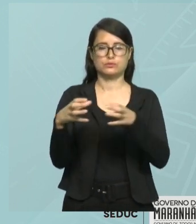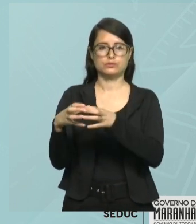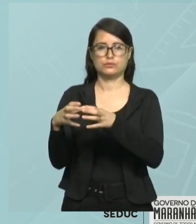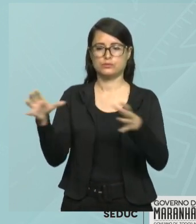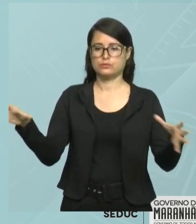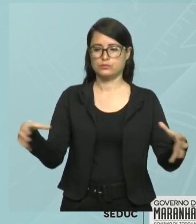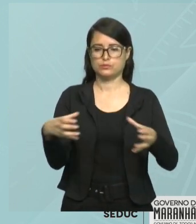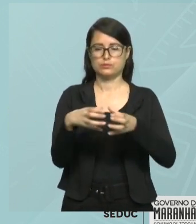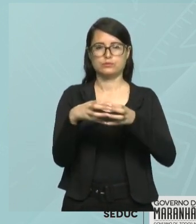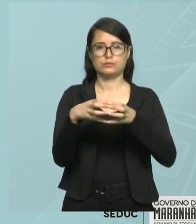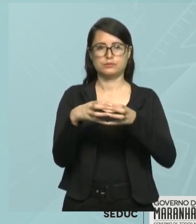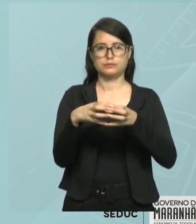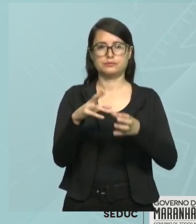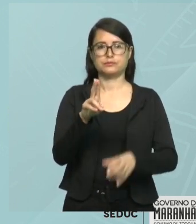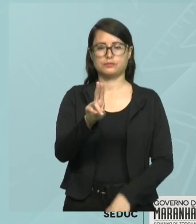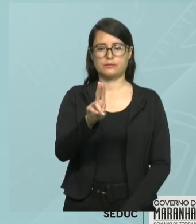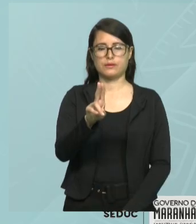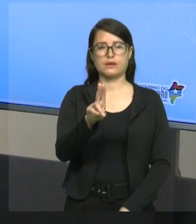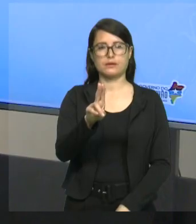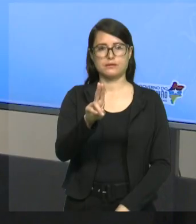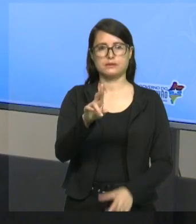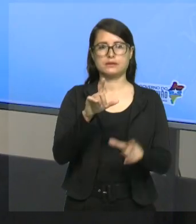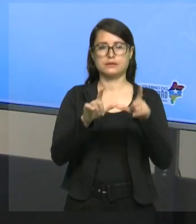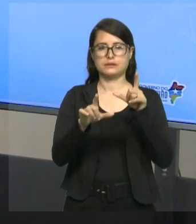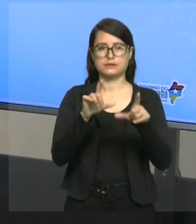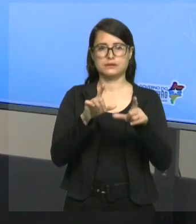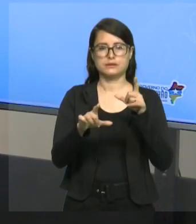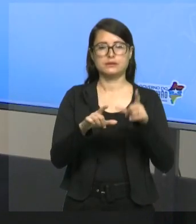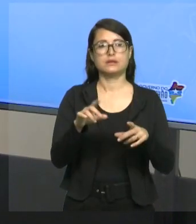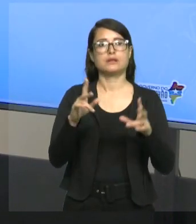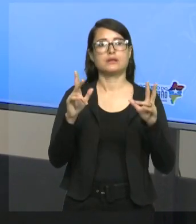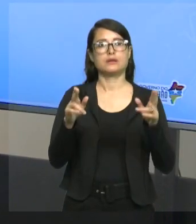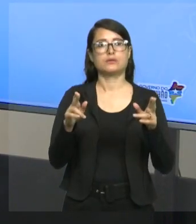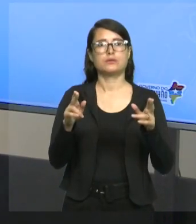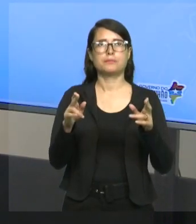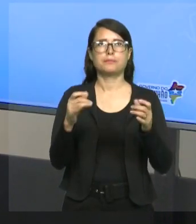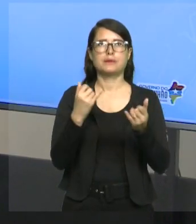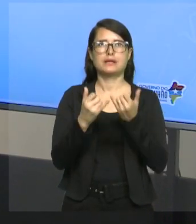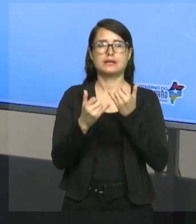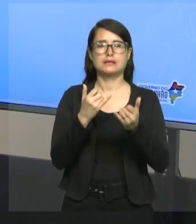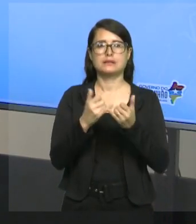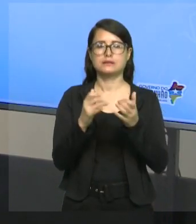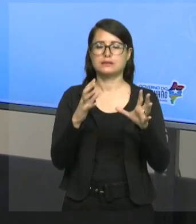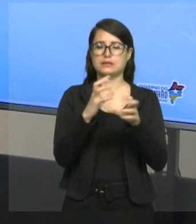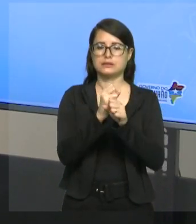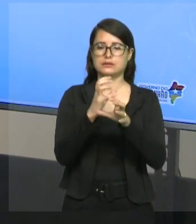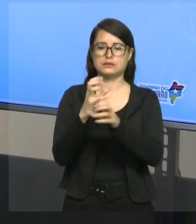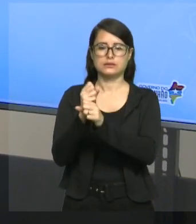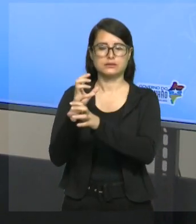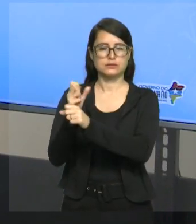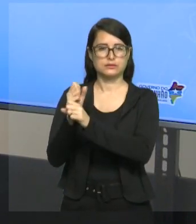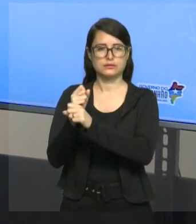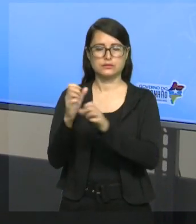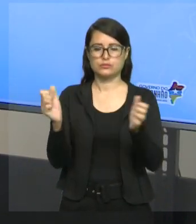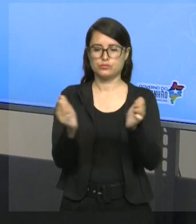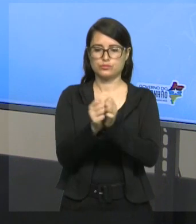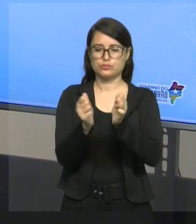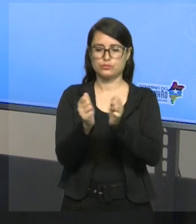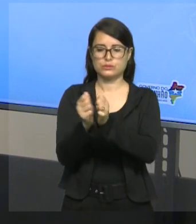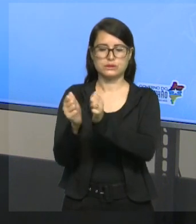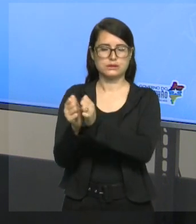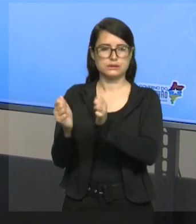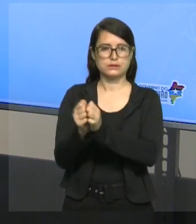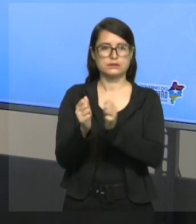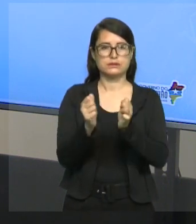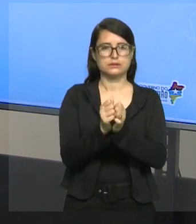Turma, a união é muito semelhante à adição, onde você vai adicionar, juntar, somar